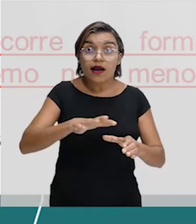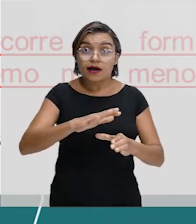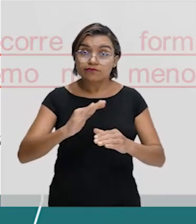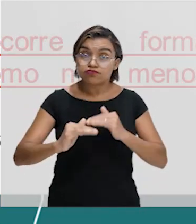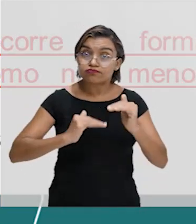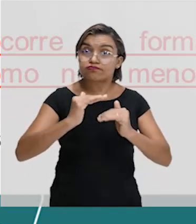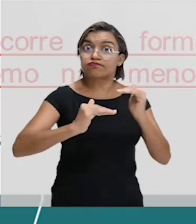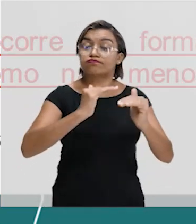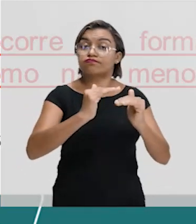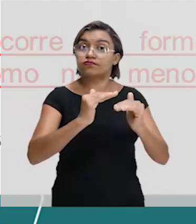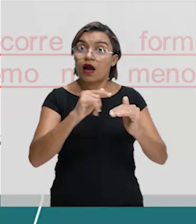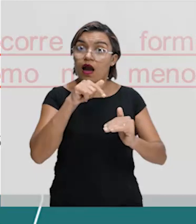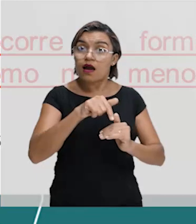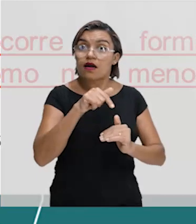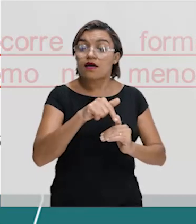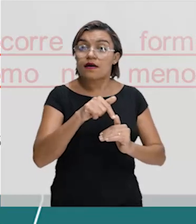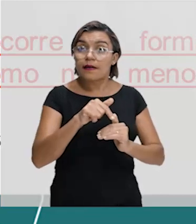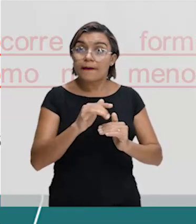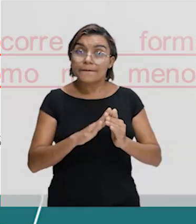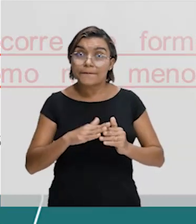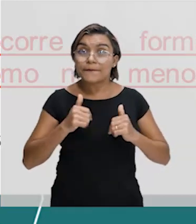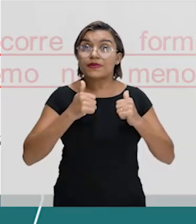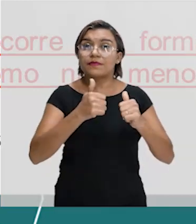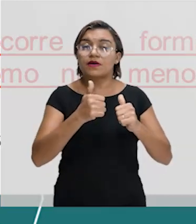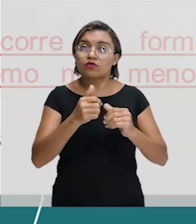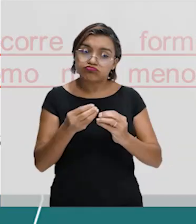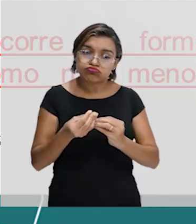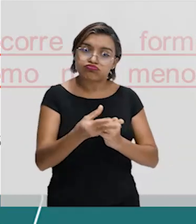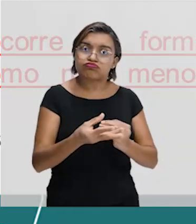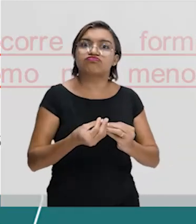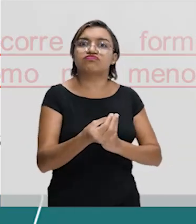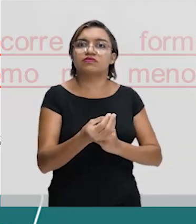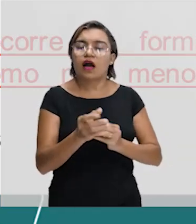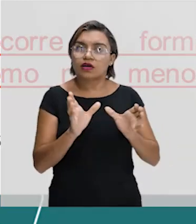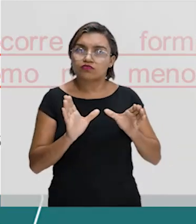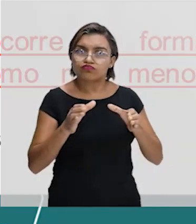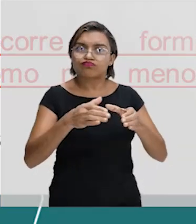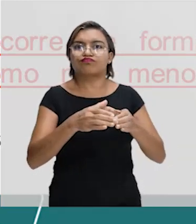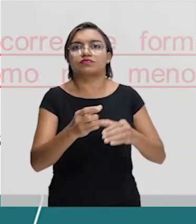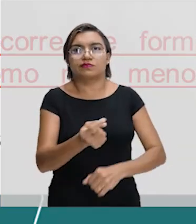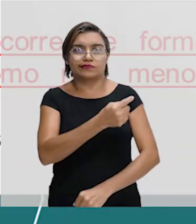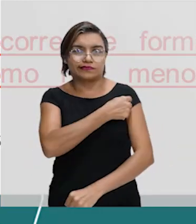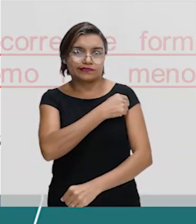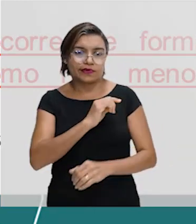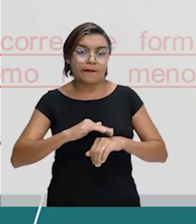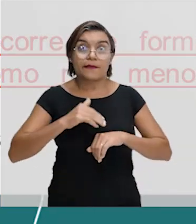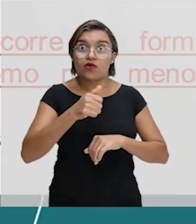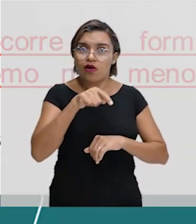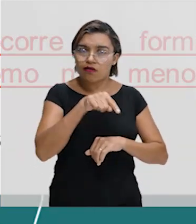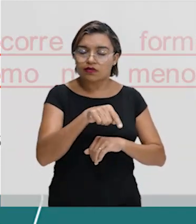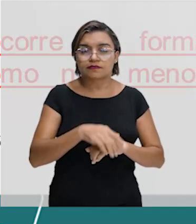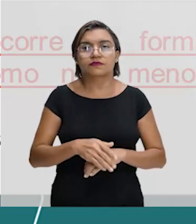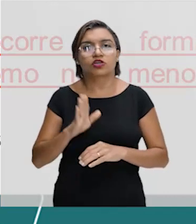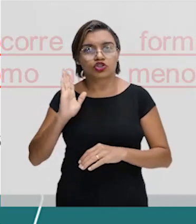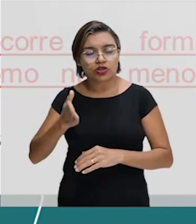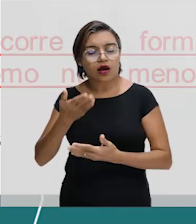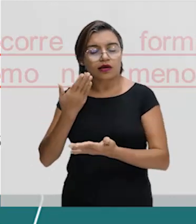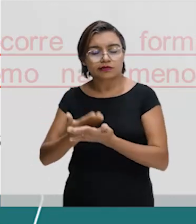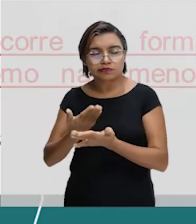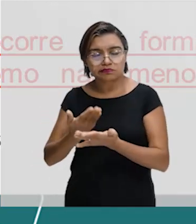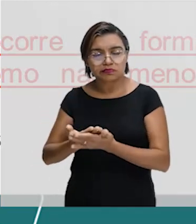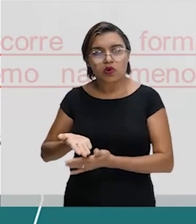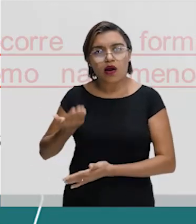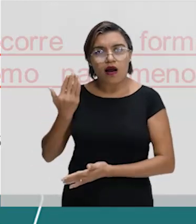regiões pobres e emergentes, nós vamos perceber uma concentração de vacinas nas regiões desenvolvidas. Está certo? Falamos isso em aula.